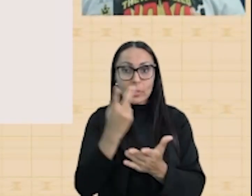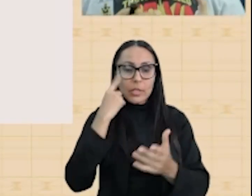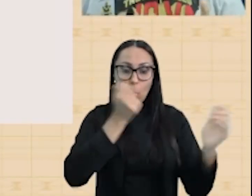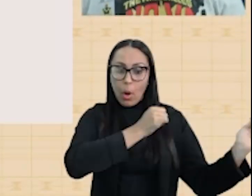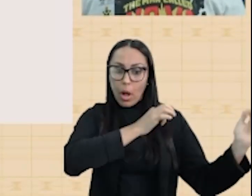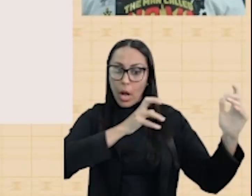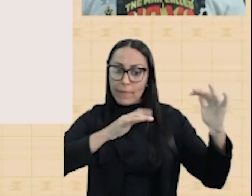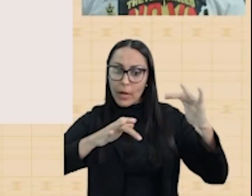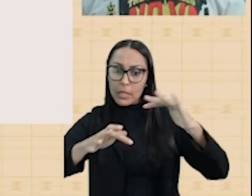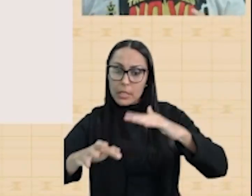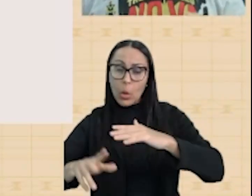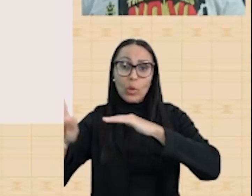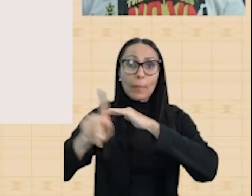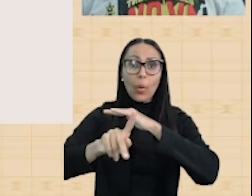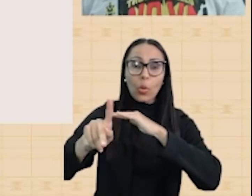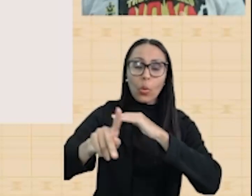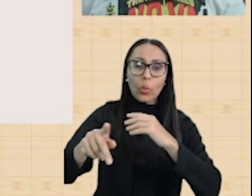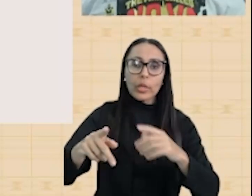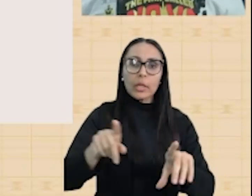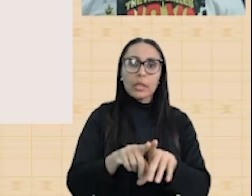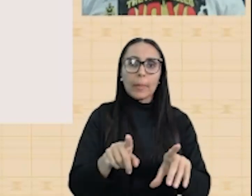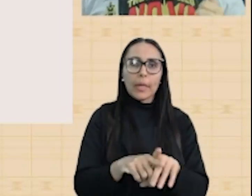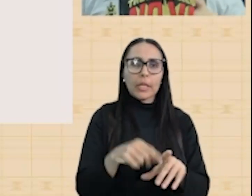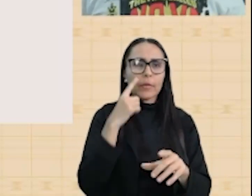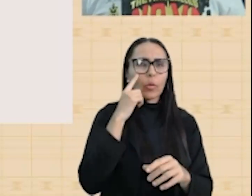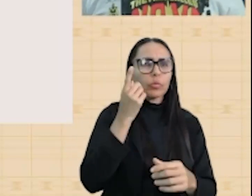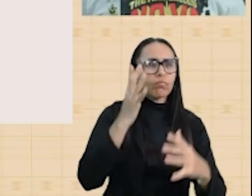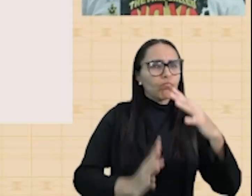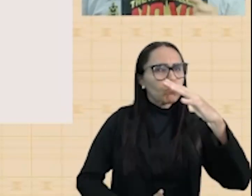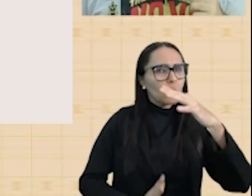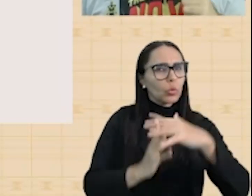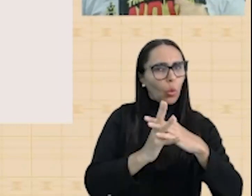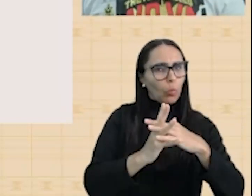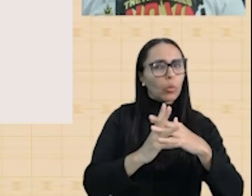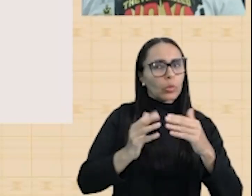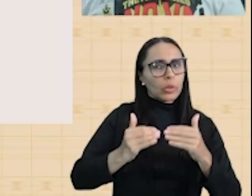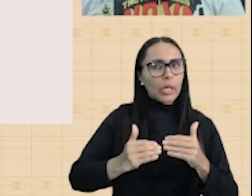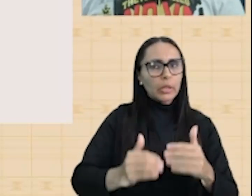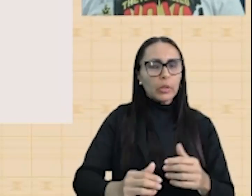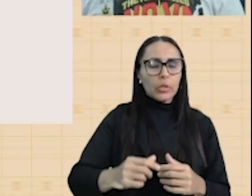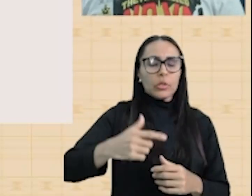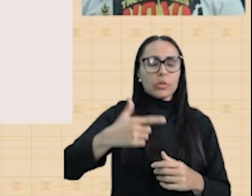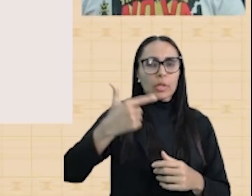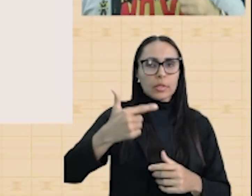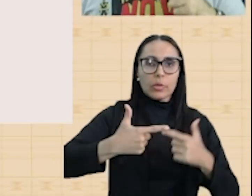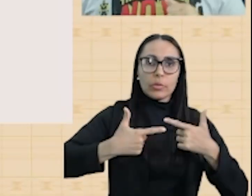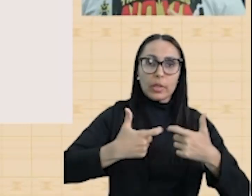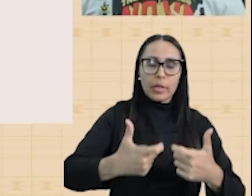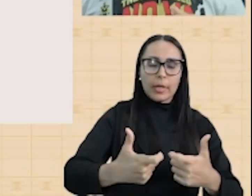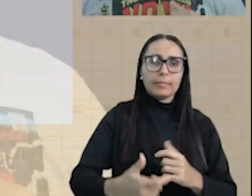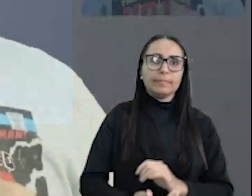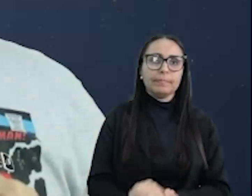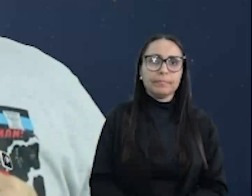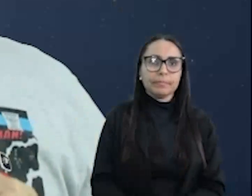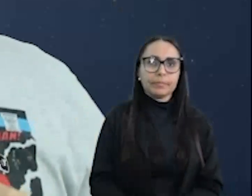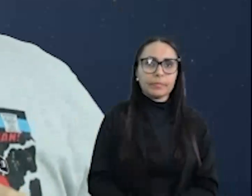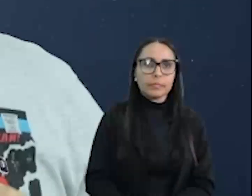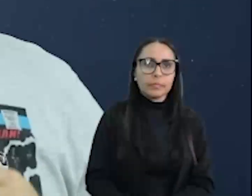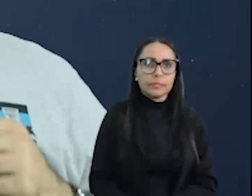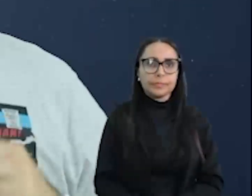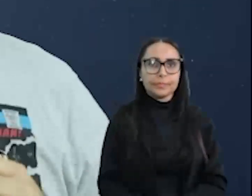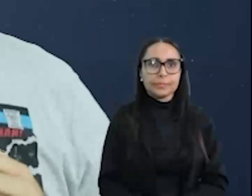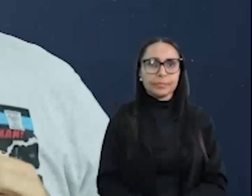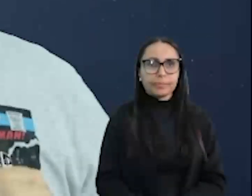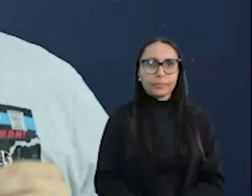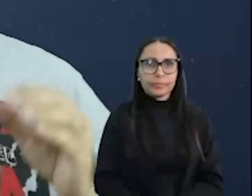invasão da Polônia, que serviu como estopim para o início da Segunda Guerra. Traz aqui para mim, Anderson, por favor.